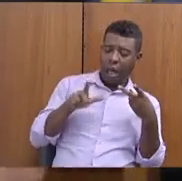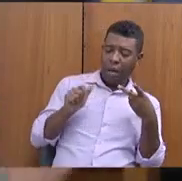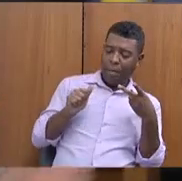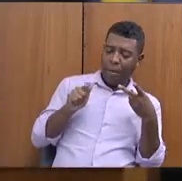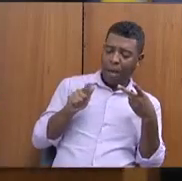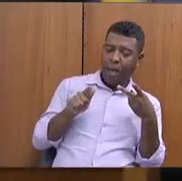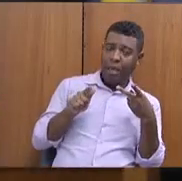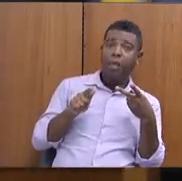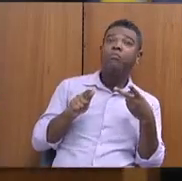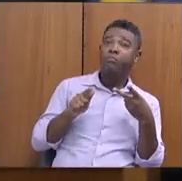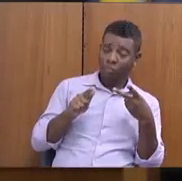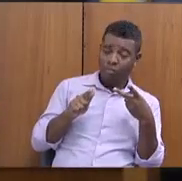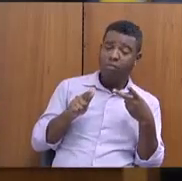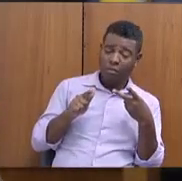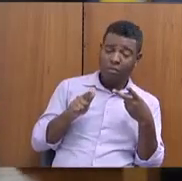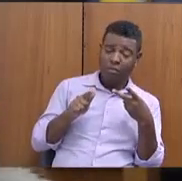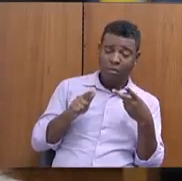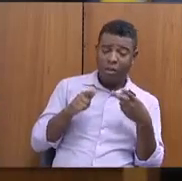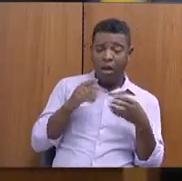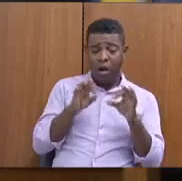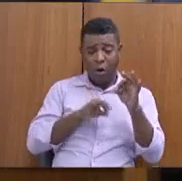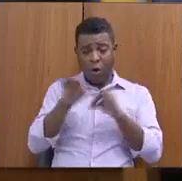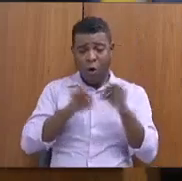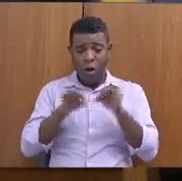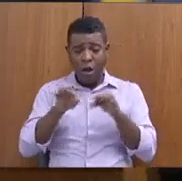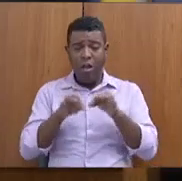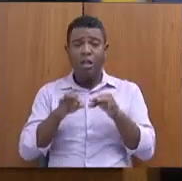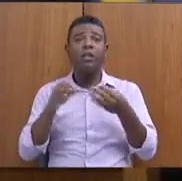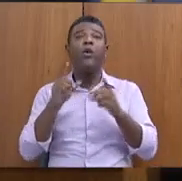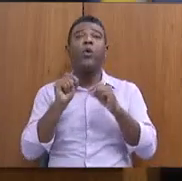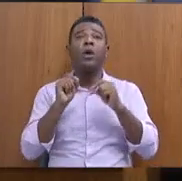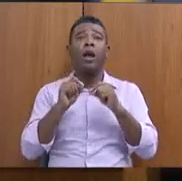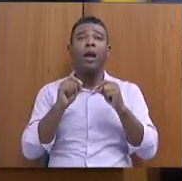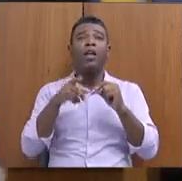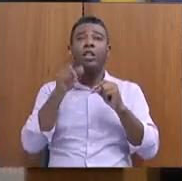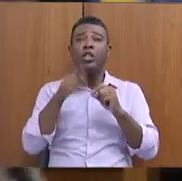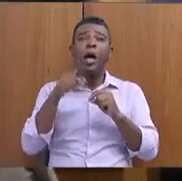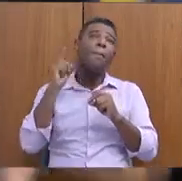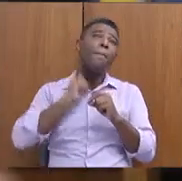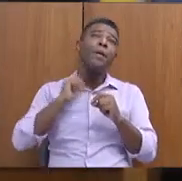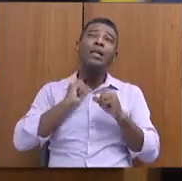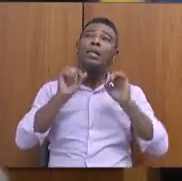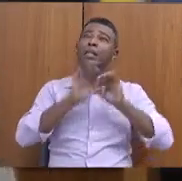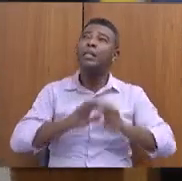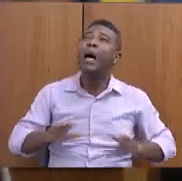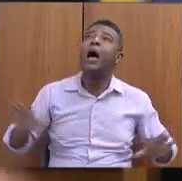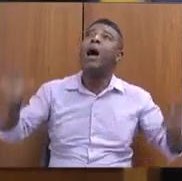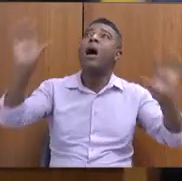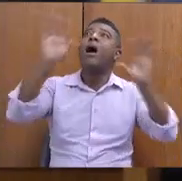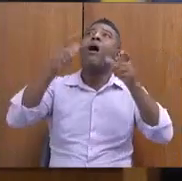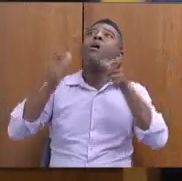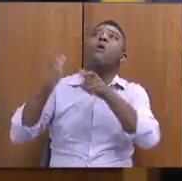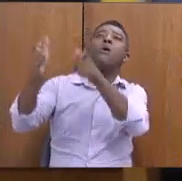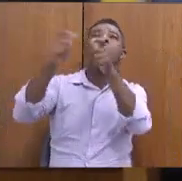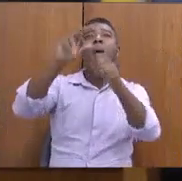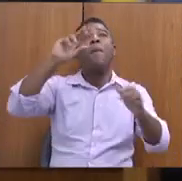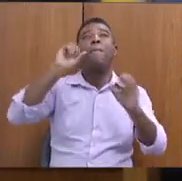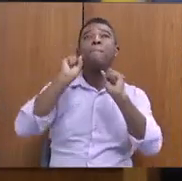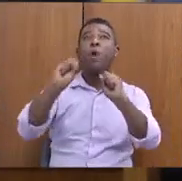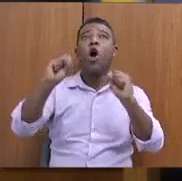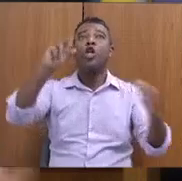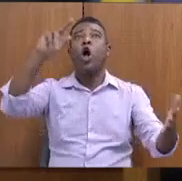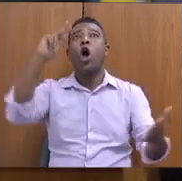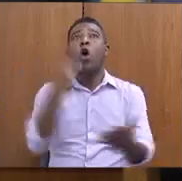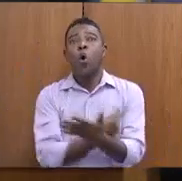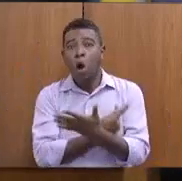disponibilizar para os municípios. E nós já temos todo o mapeado em Minas, todas as áreas de desastre e tudo isso. Na